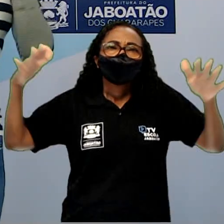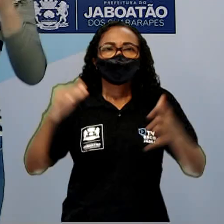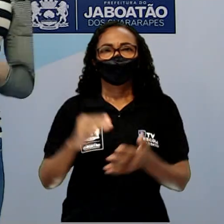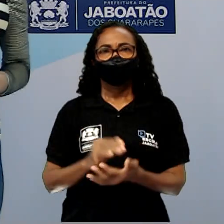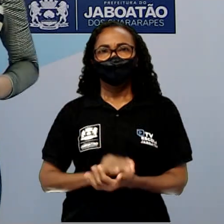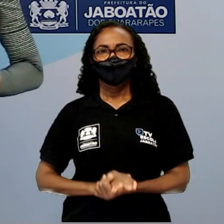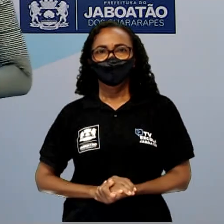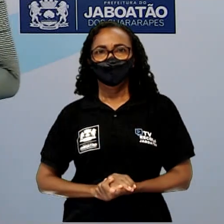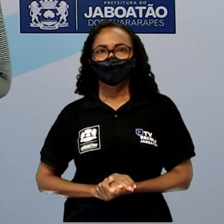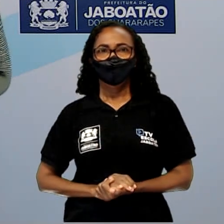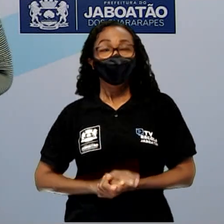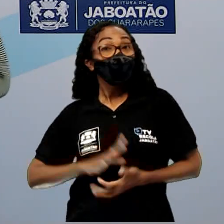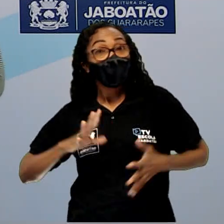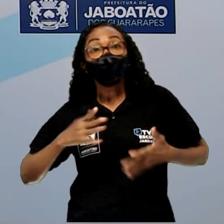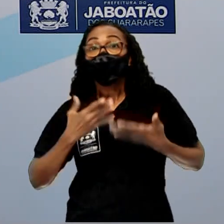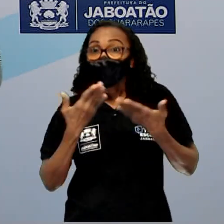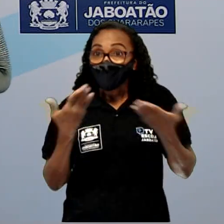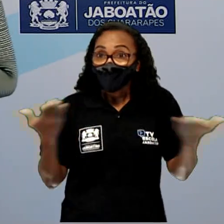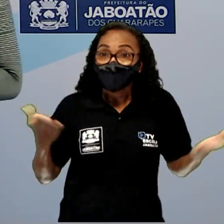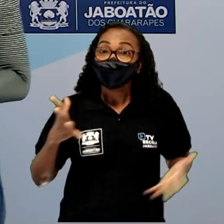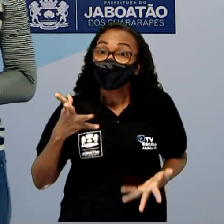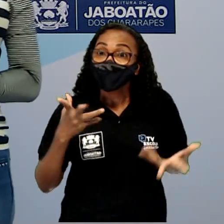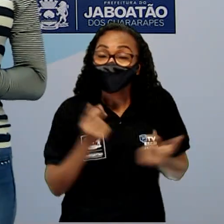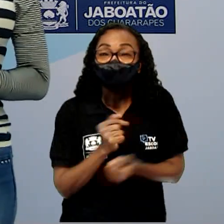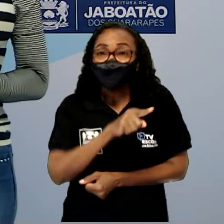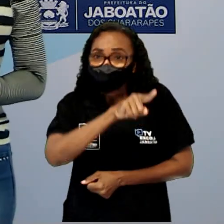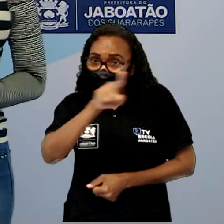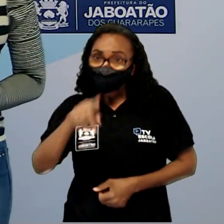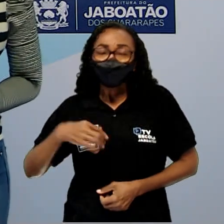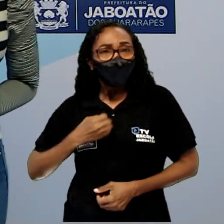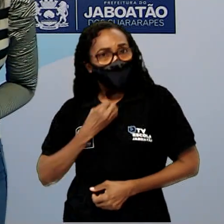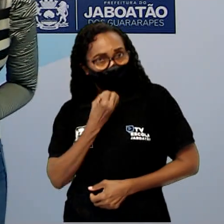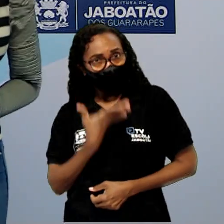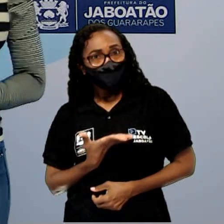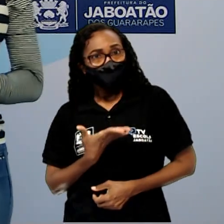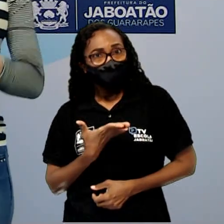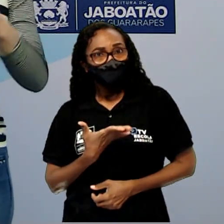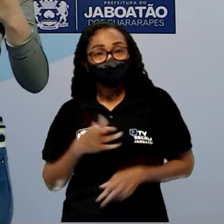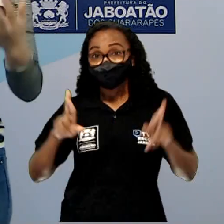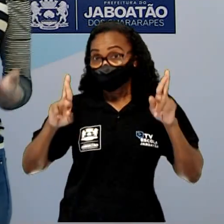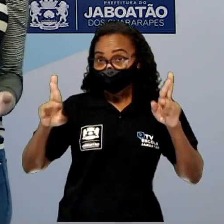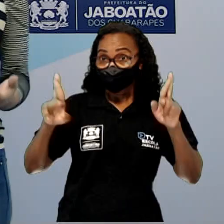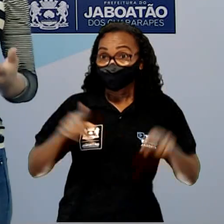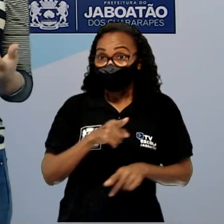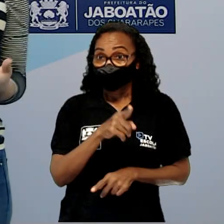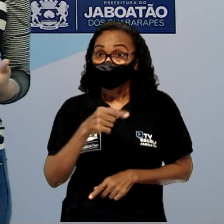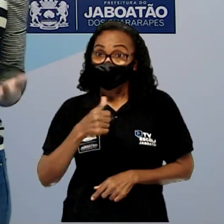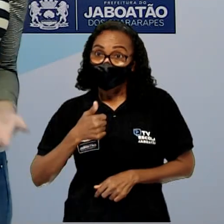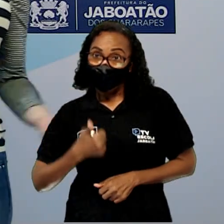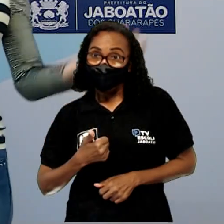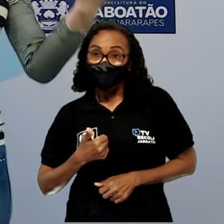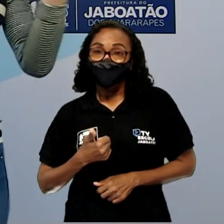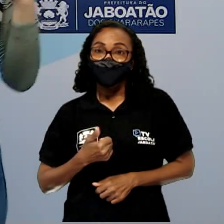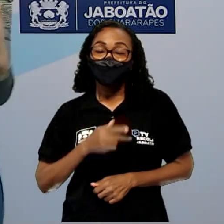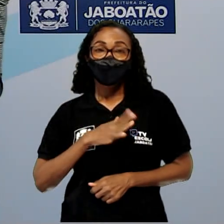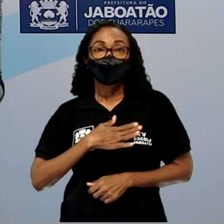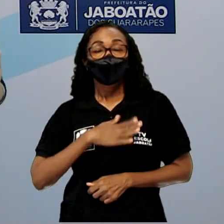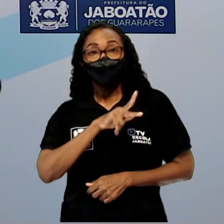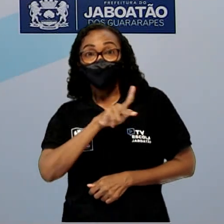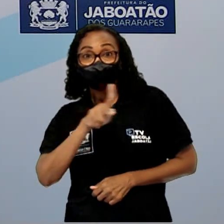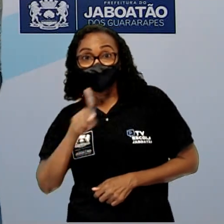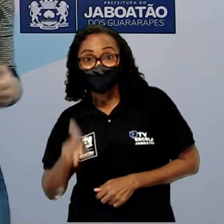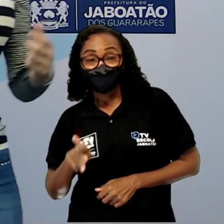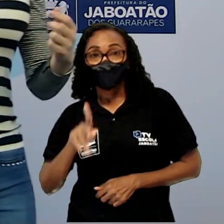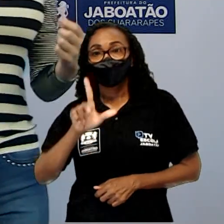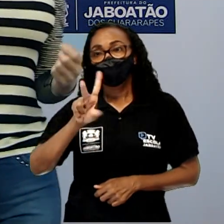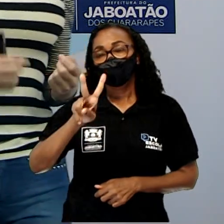Olá a todos, como é que vocês estão? Espero que estejam todos muito bem. Meu nome é Vanessa Lóio e como vocês já